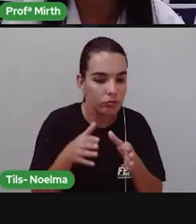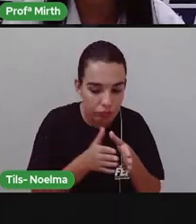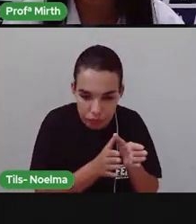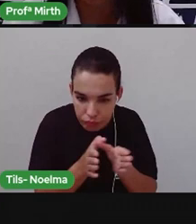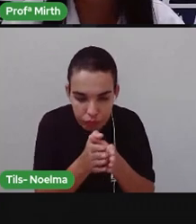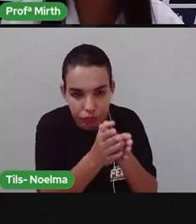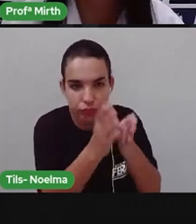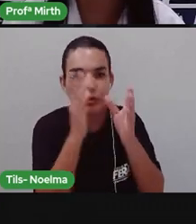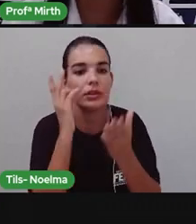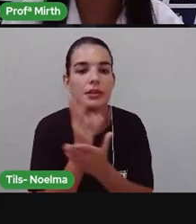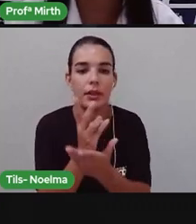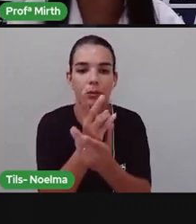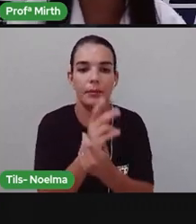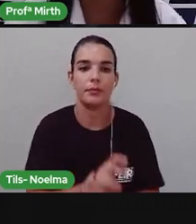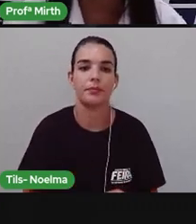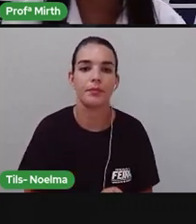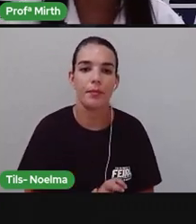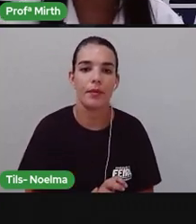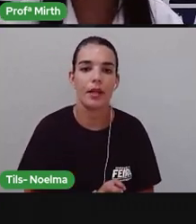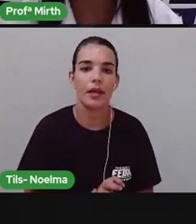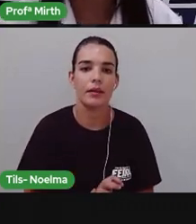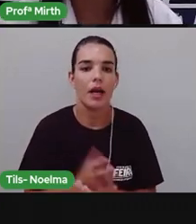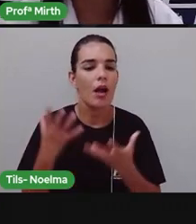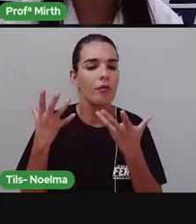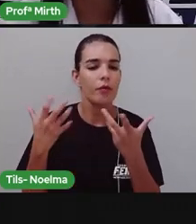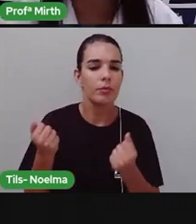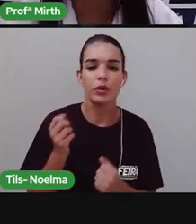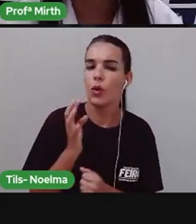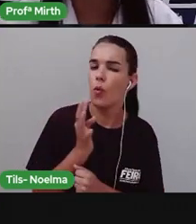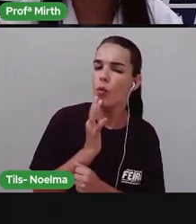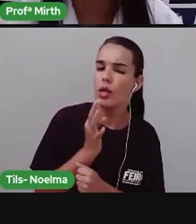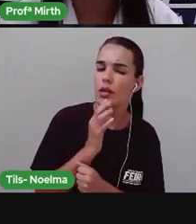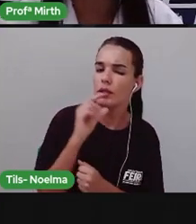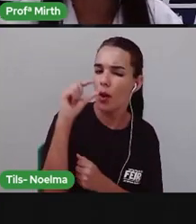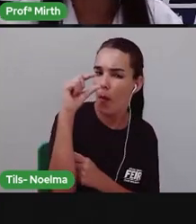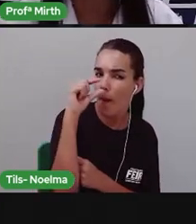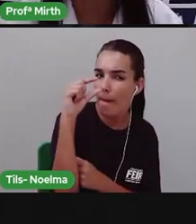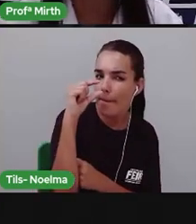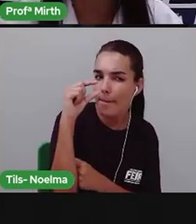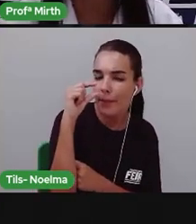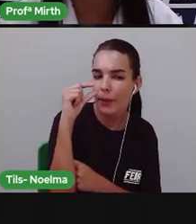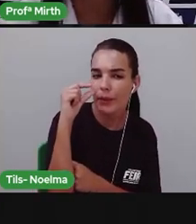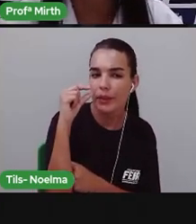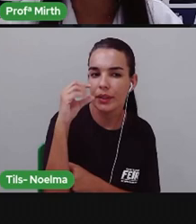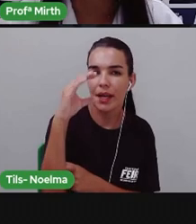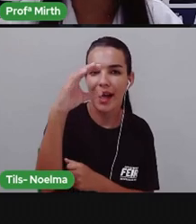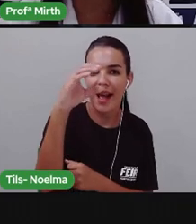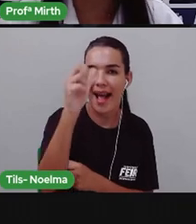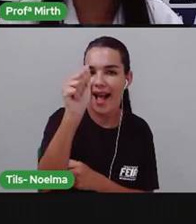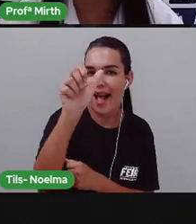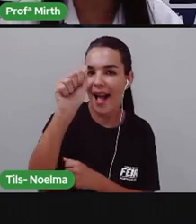período chuvoso E pra gente entender Um pouquinho mais Vamos conhecer